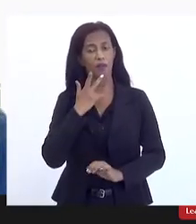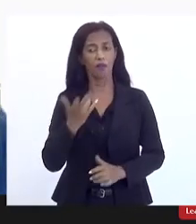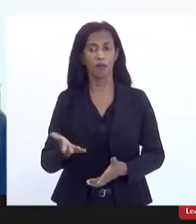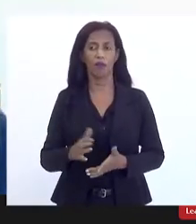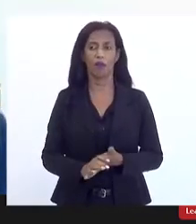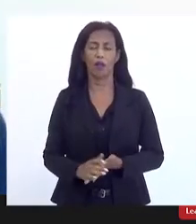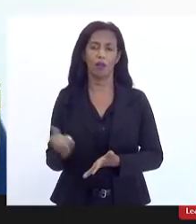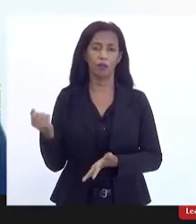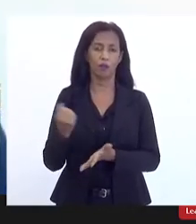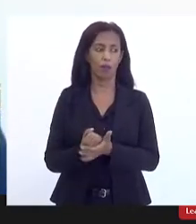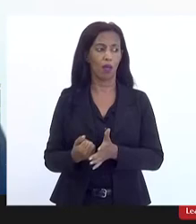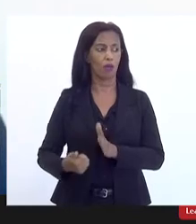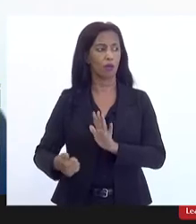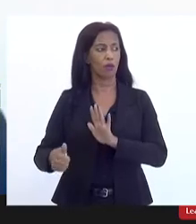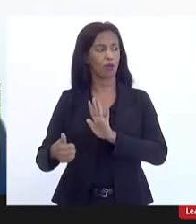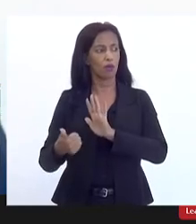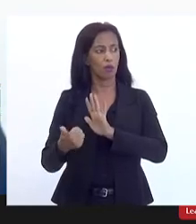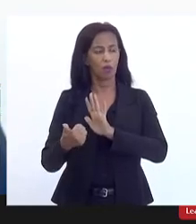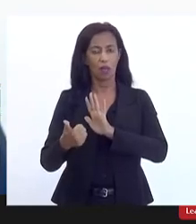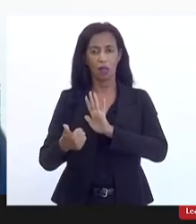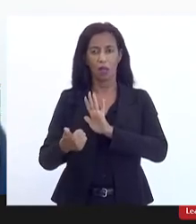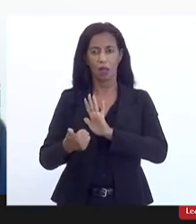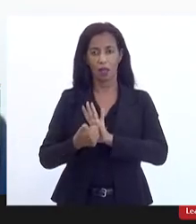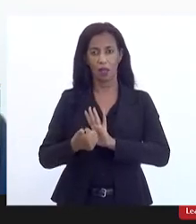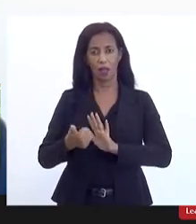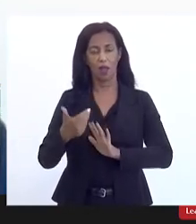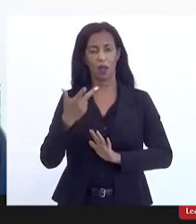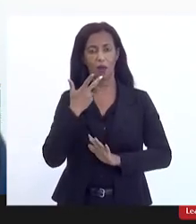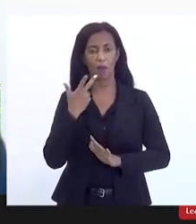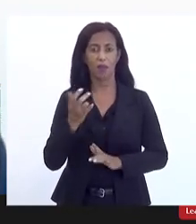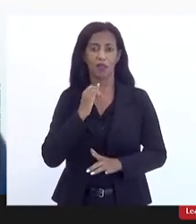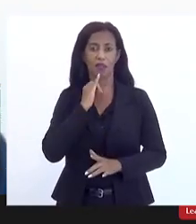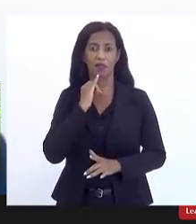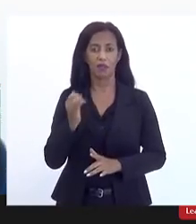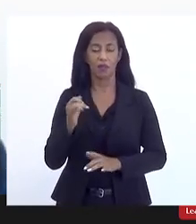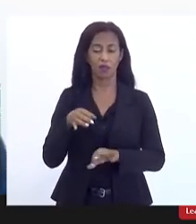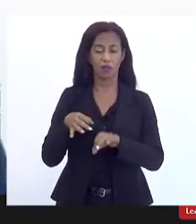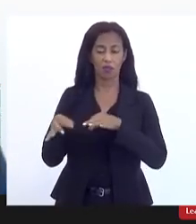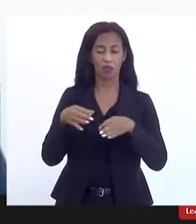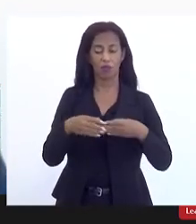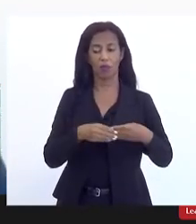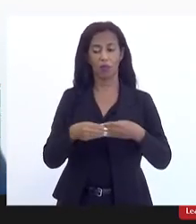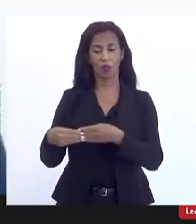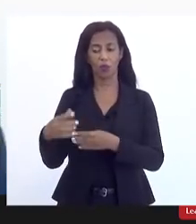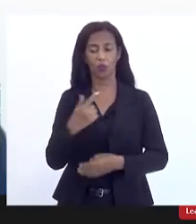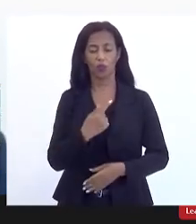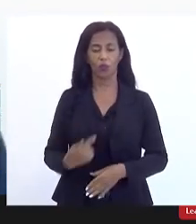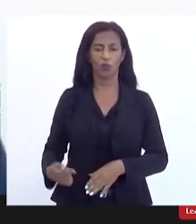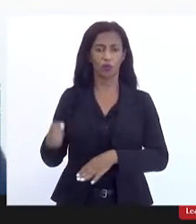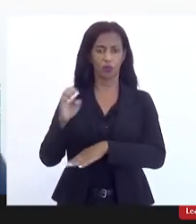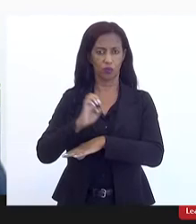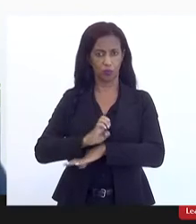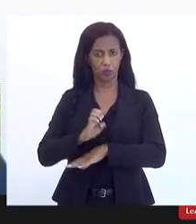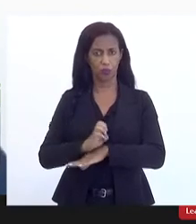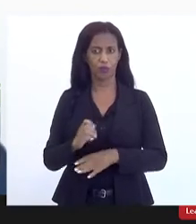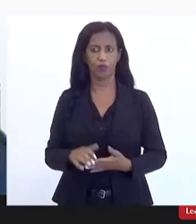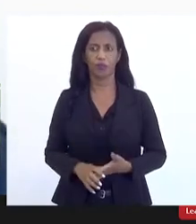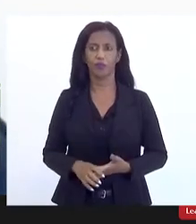marco legal prevê esse tipo de coisa infelizmente a forma de condução do governo do estado do BNDES